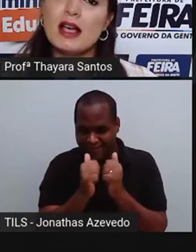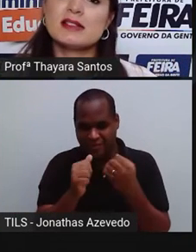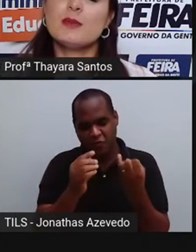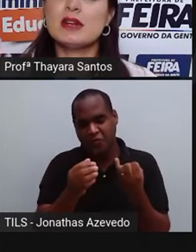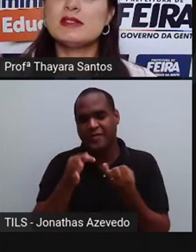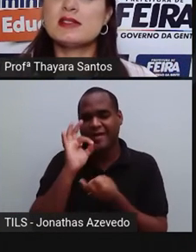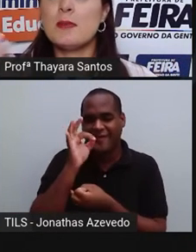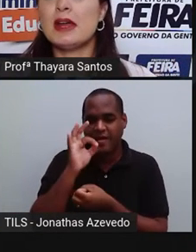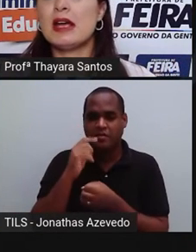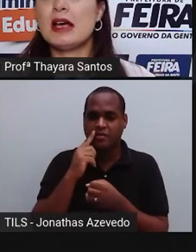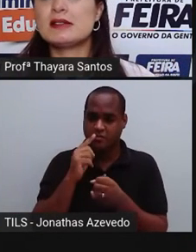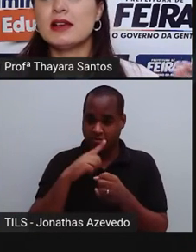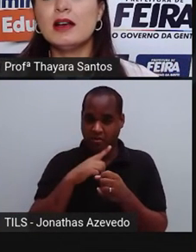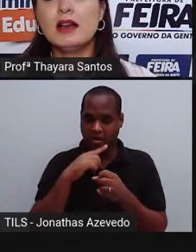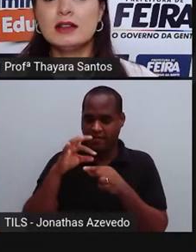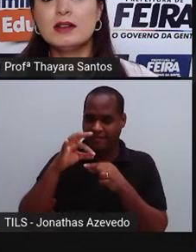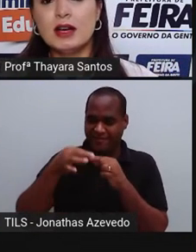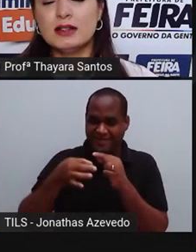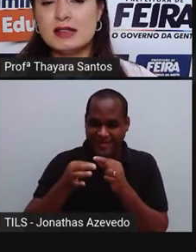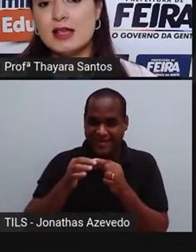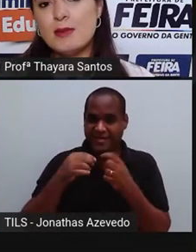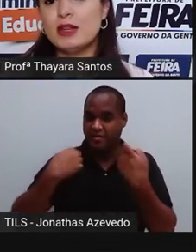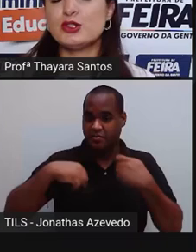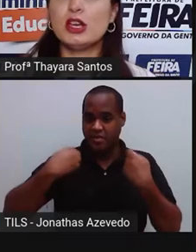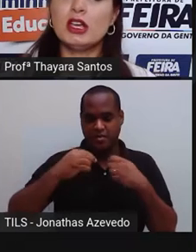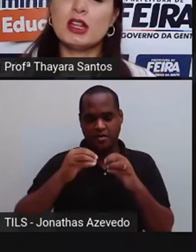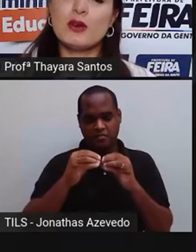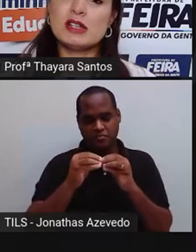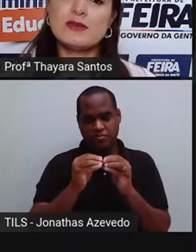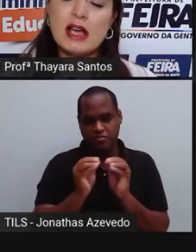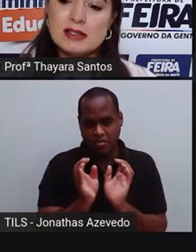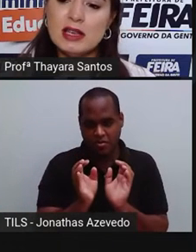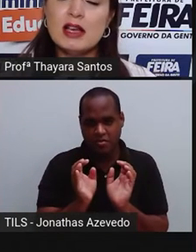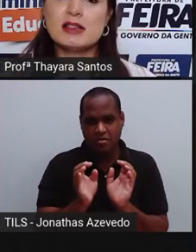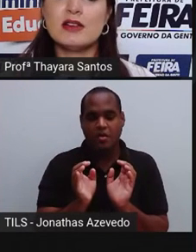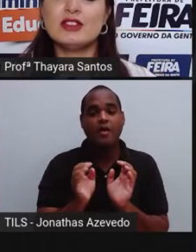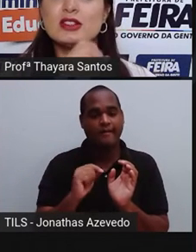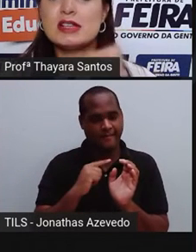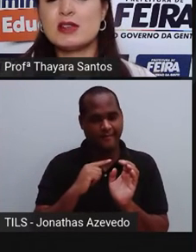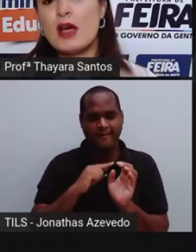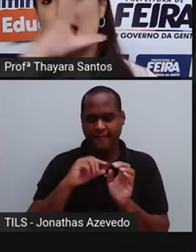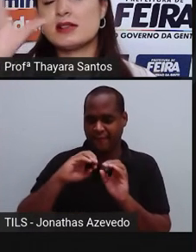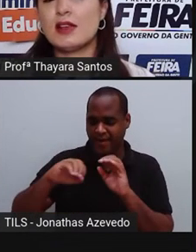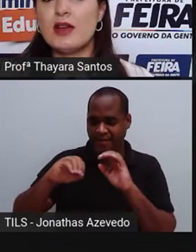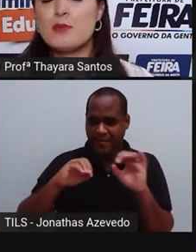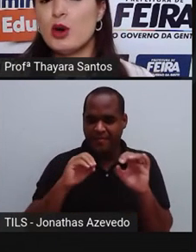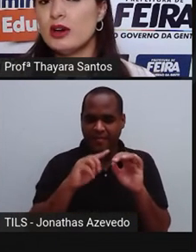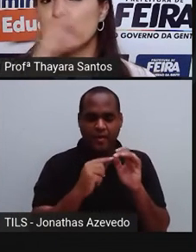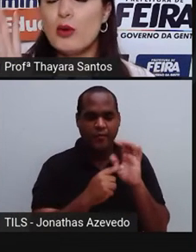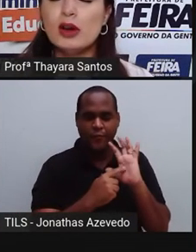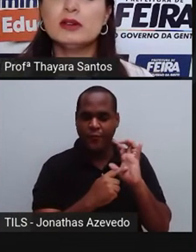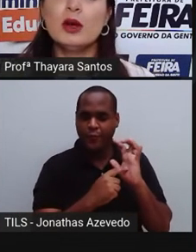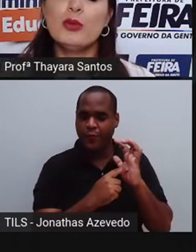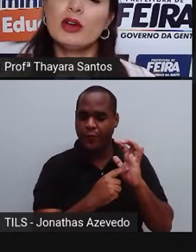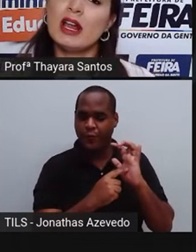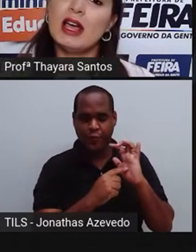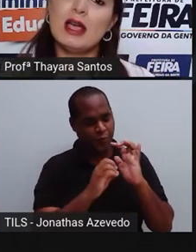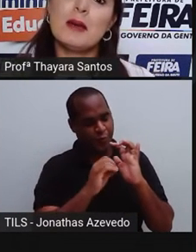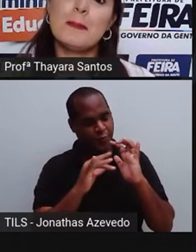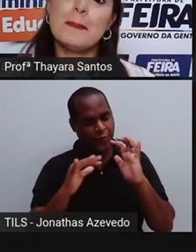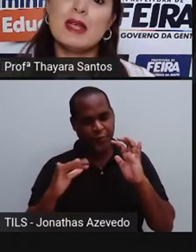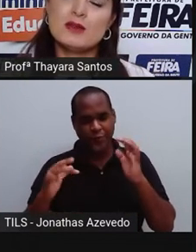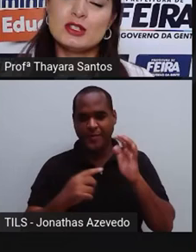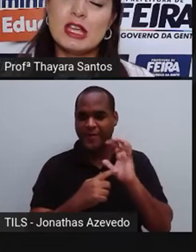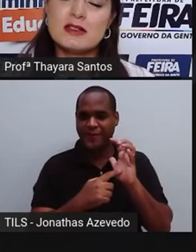que eles têm a casca e precisa separar a casca da semente. Então eles fazem essa ventilação, a casca vai embora, voa, porque